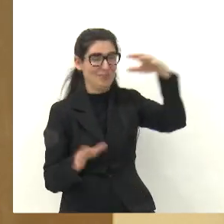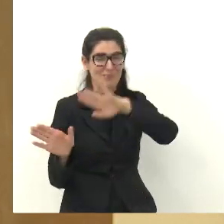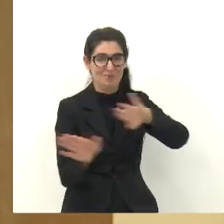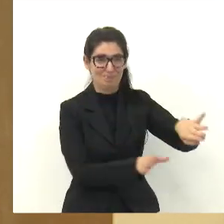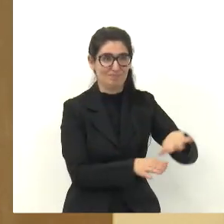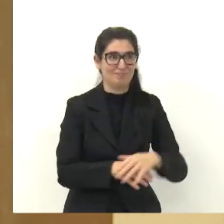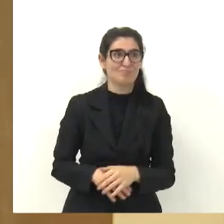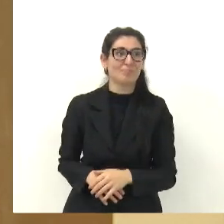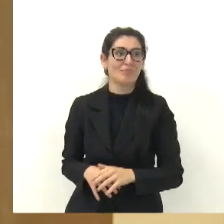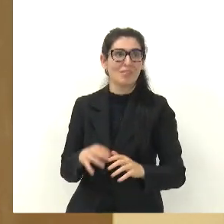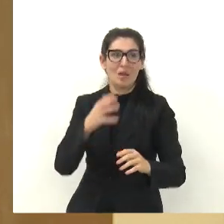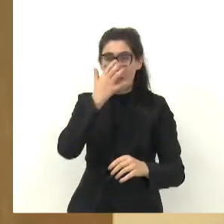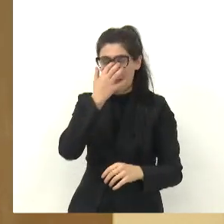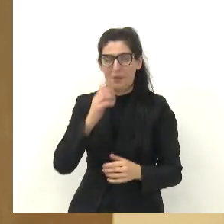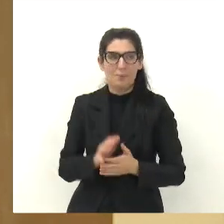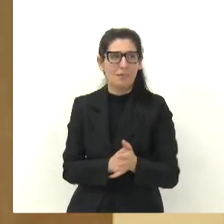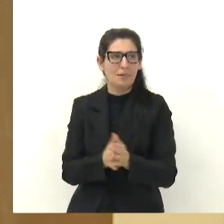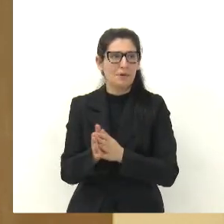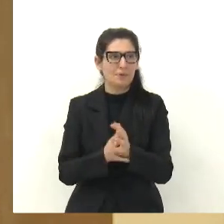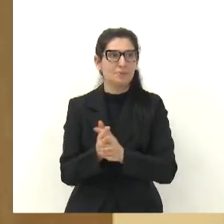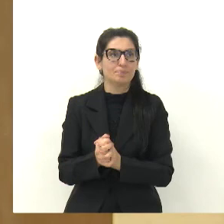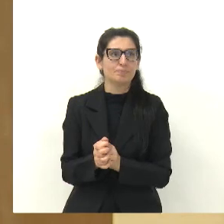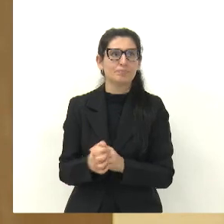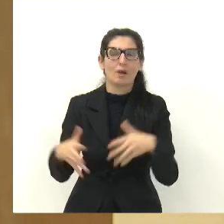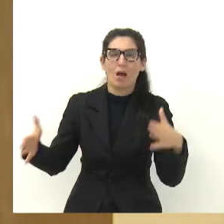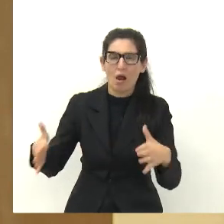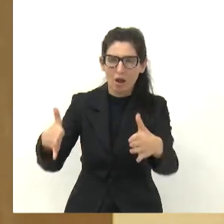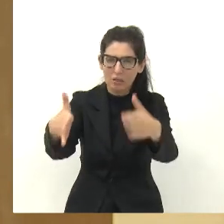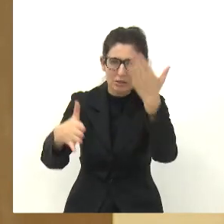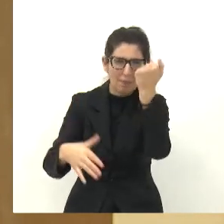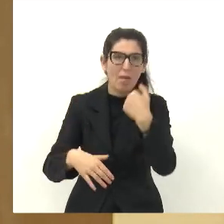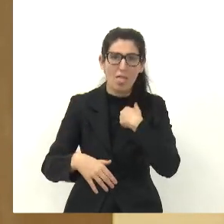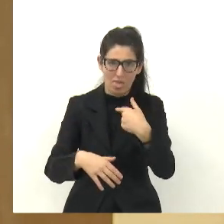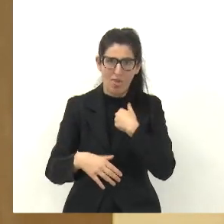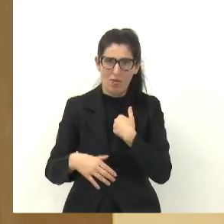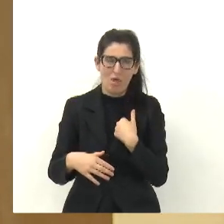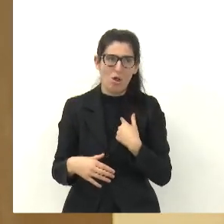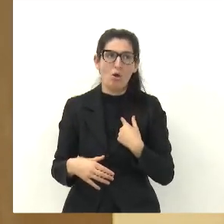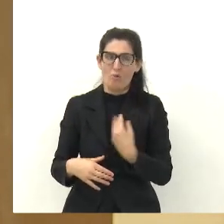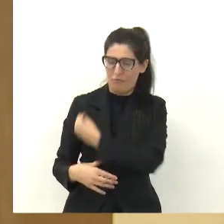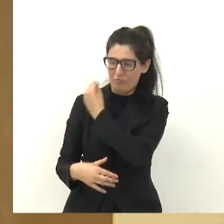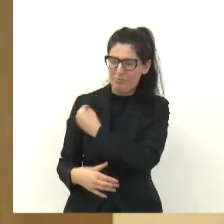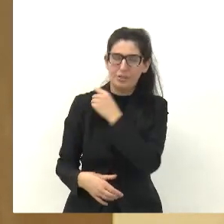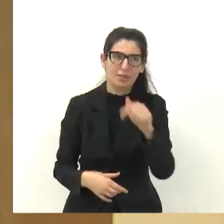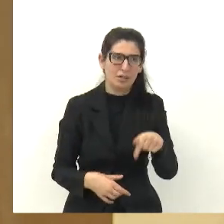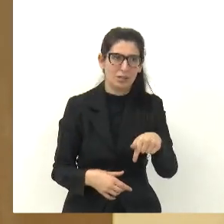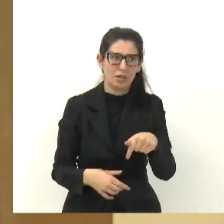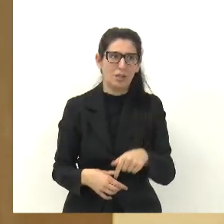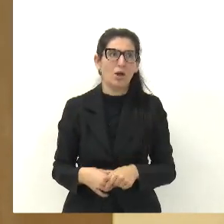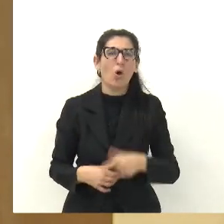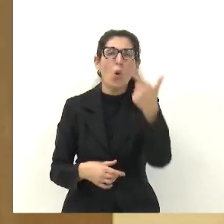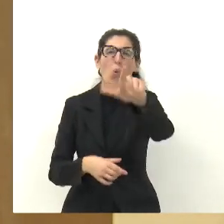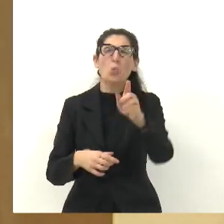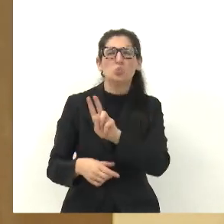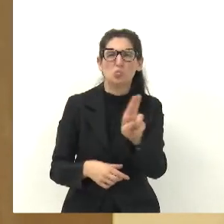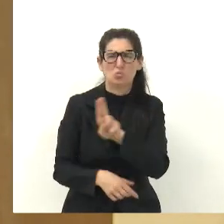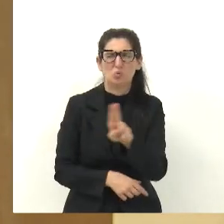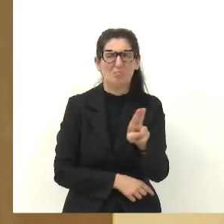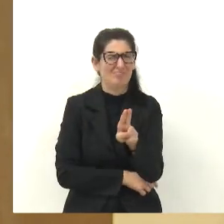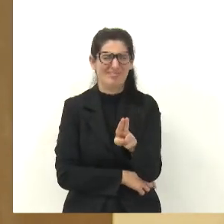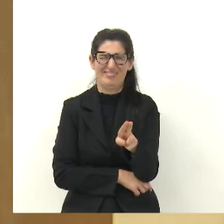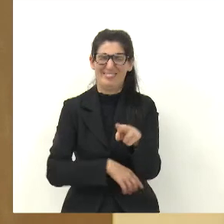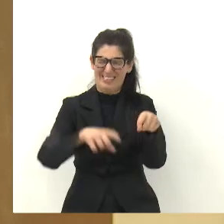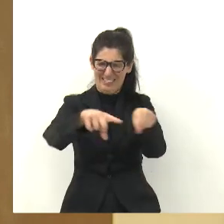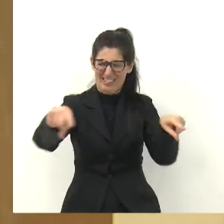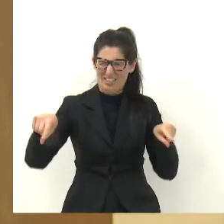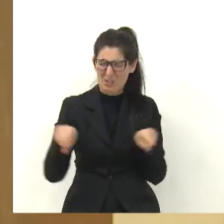aos moradores lá, porque para mim, eu fui criado aqui em Jacareí, eu conhecia a Flórida e Emília, agora é terra de Conceição, Vila Ita, mas tem